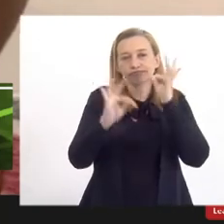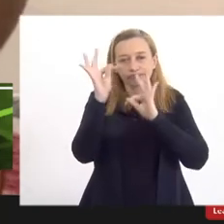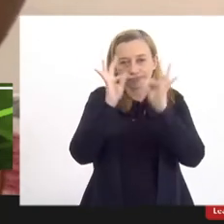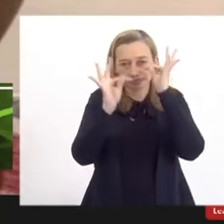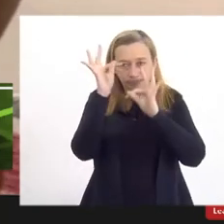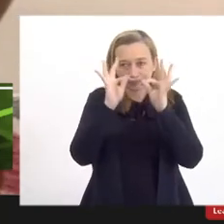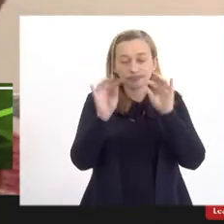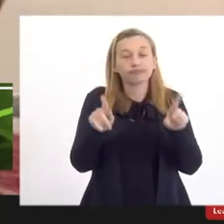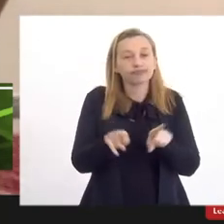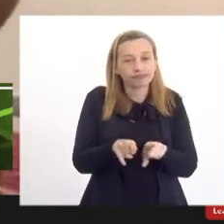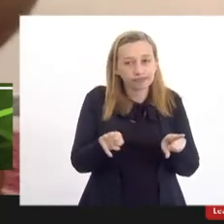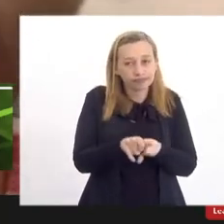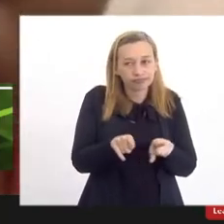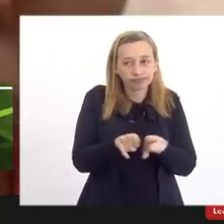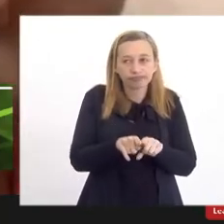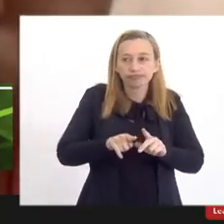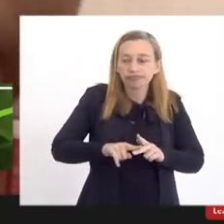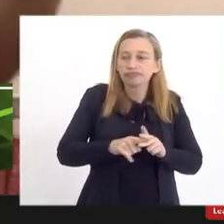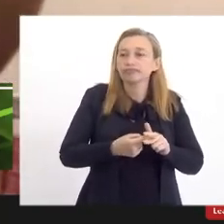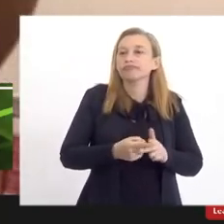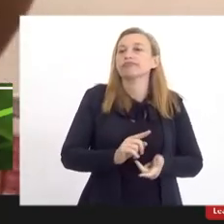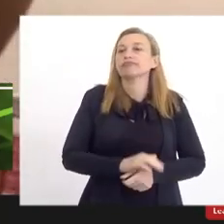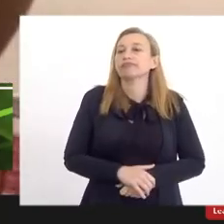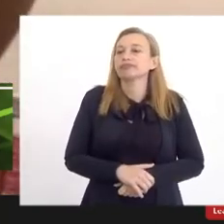também com a manutenção